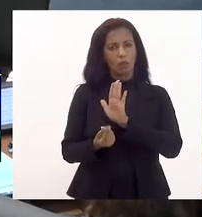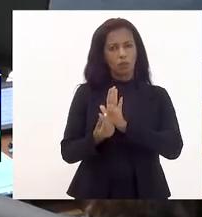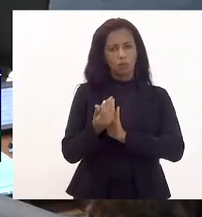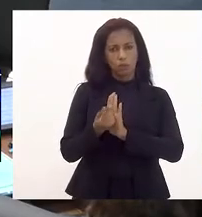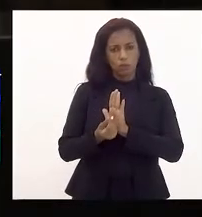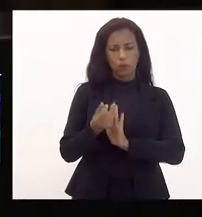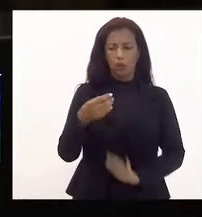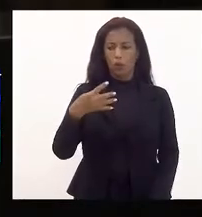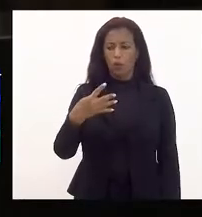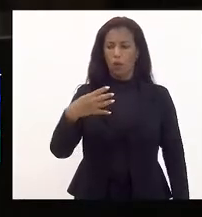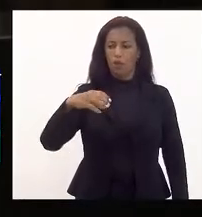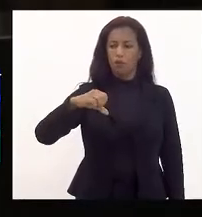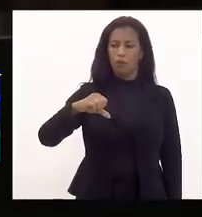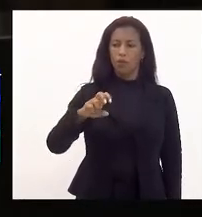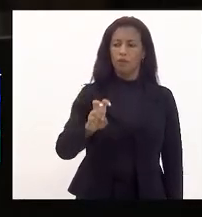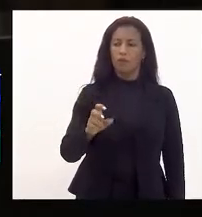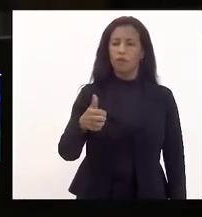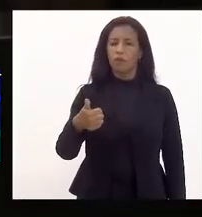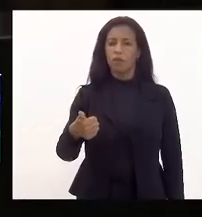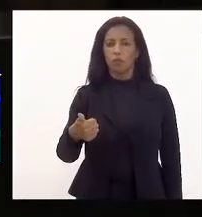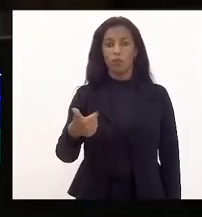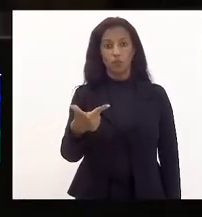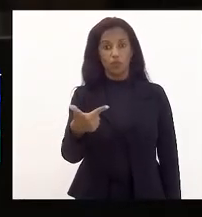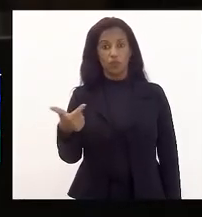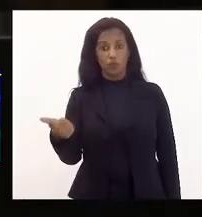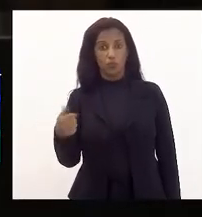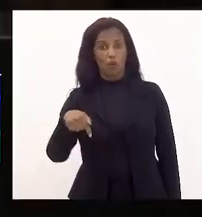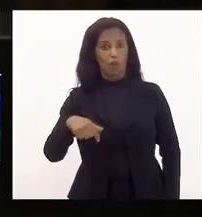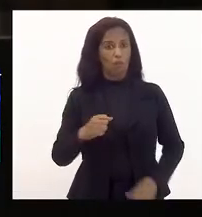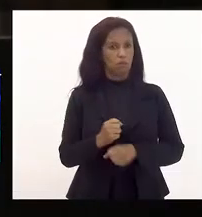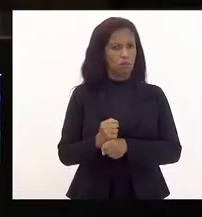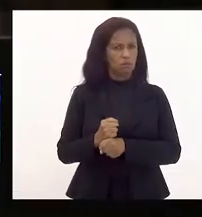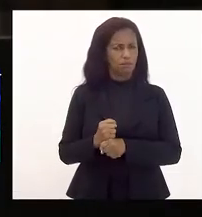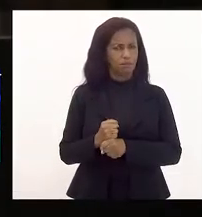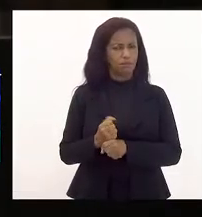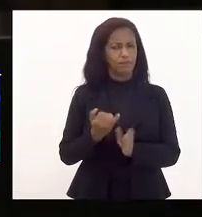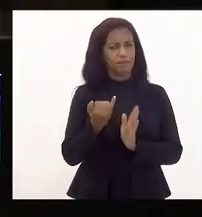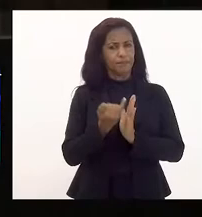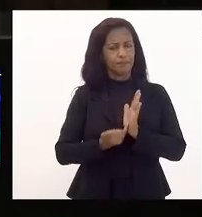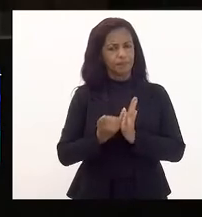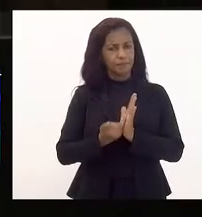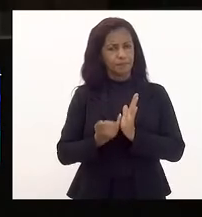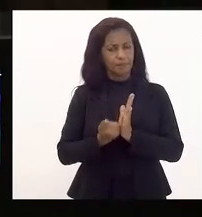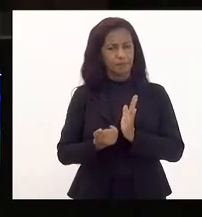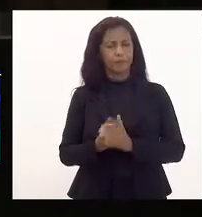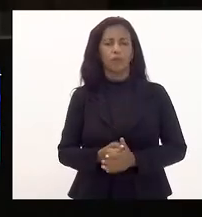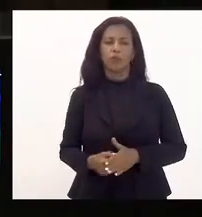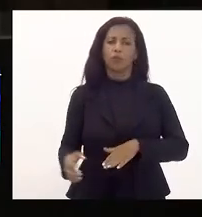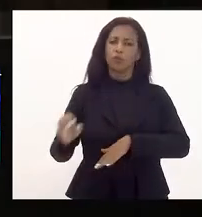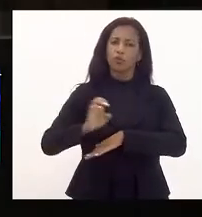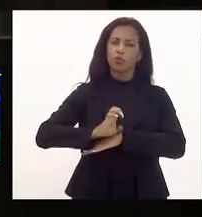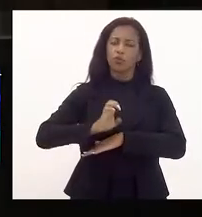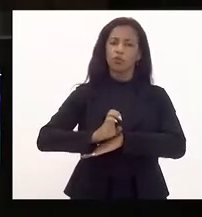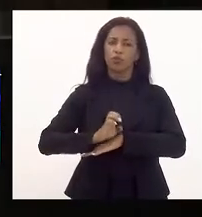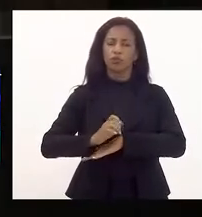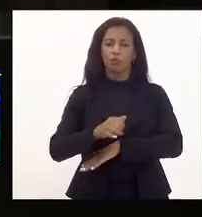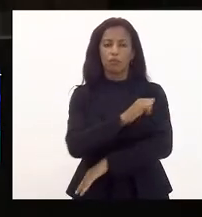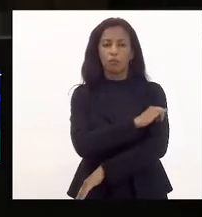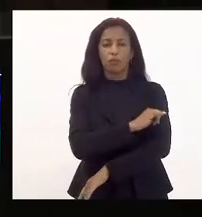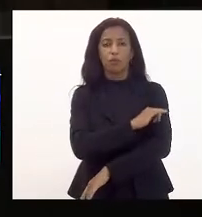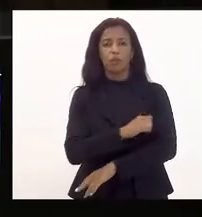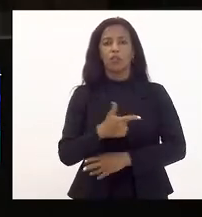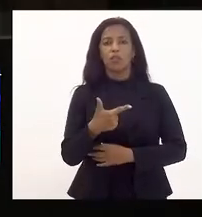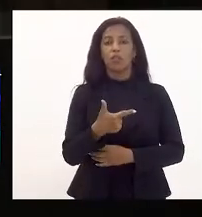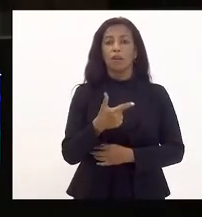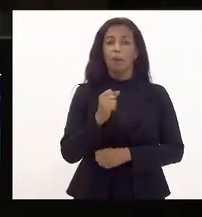a lei 4951 de 2021, que estima receita e fixa despesa do Estado do Rio de Janeiro para o exercício de